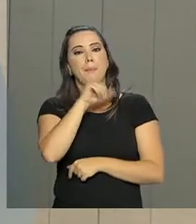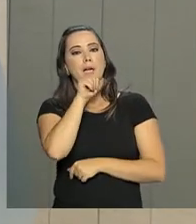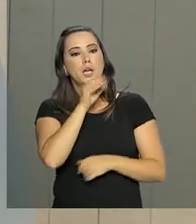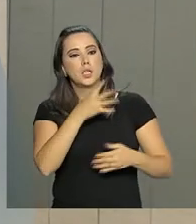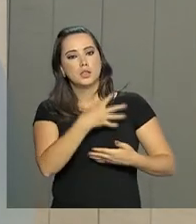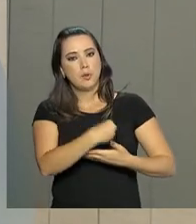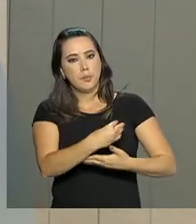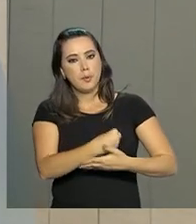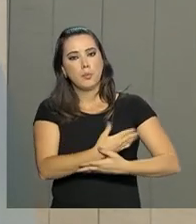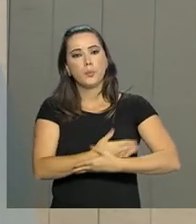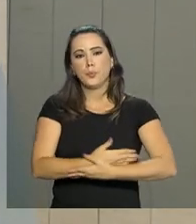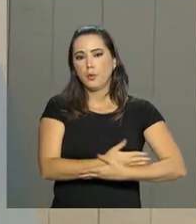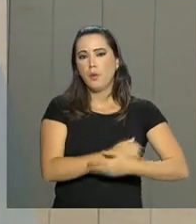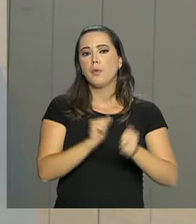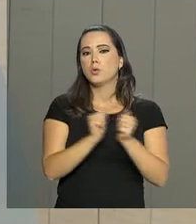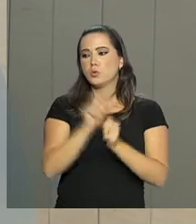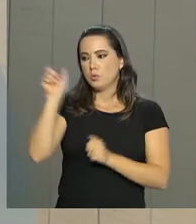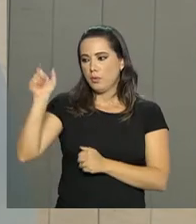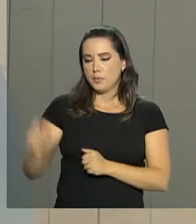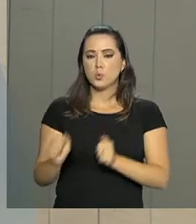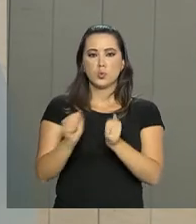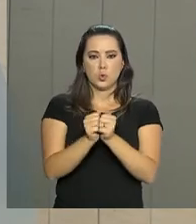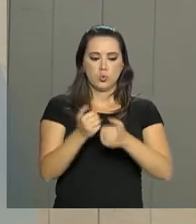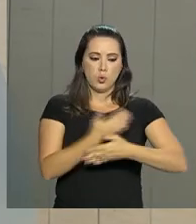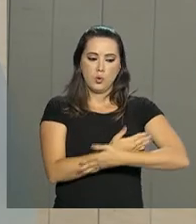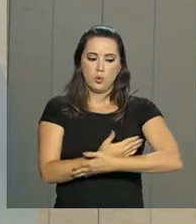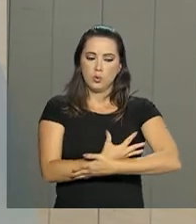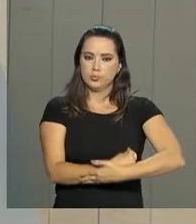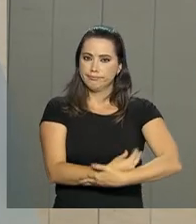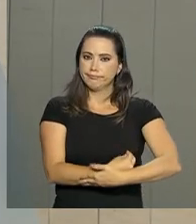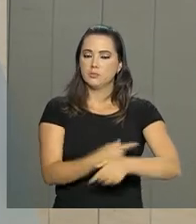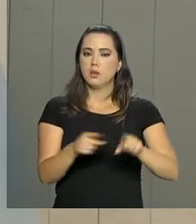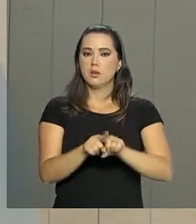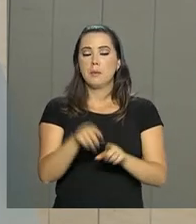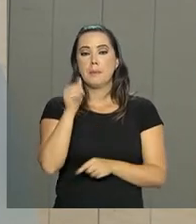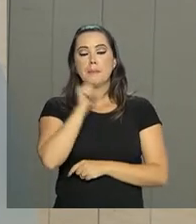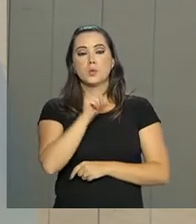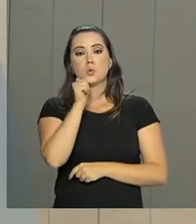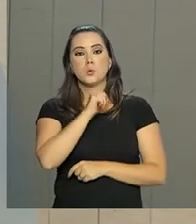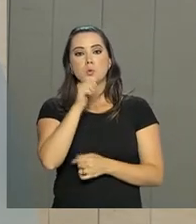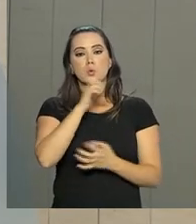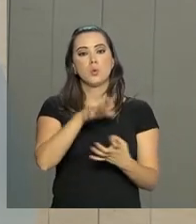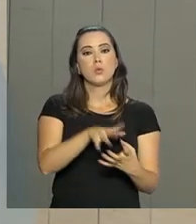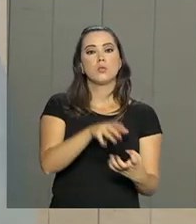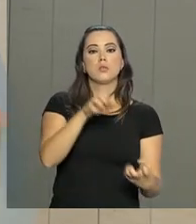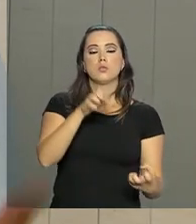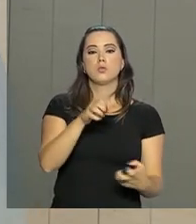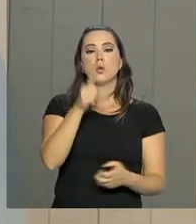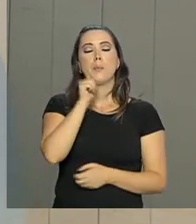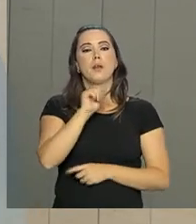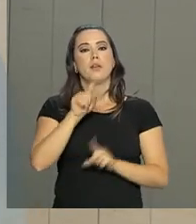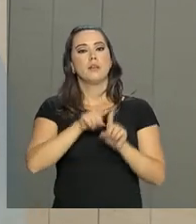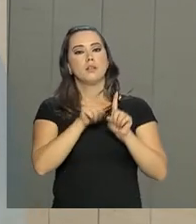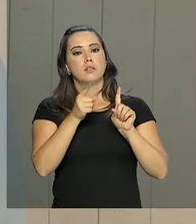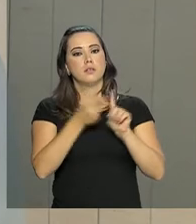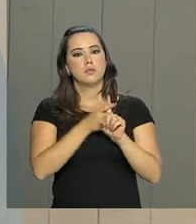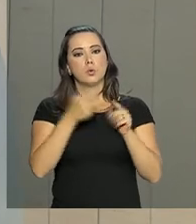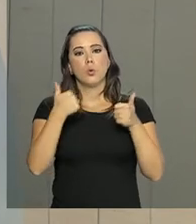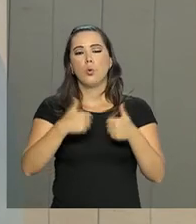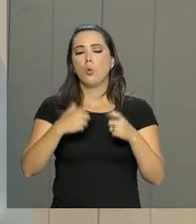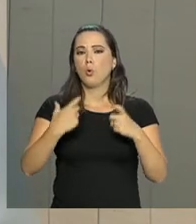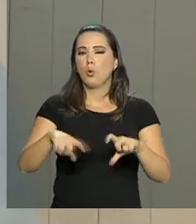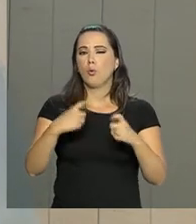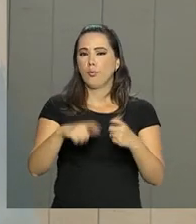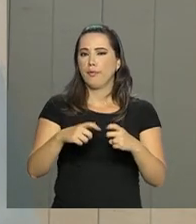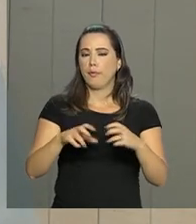que poderá fazer a prova com um acompanhante, pessoas idosas, gestantes, que terão o seu instalamento, o